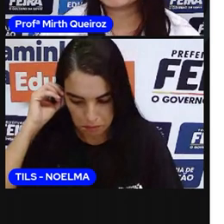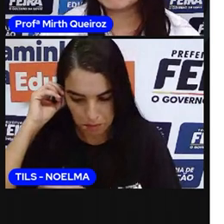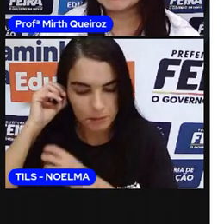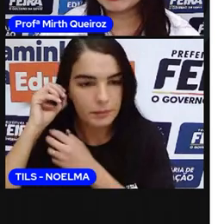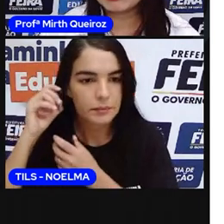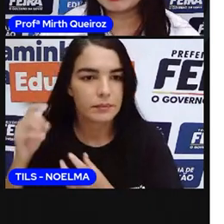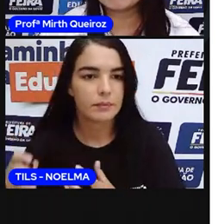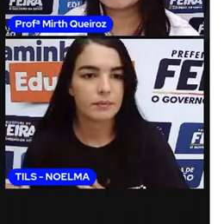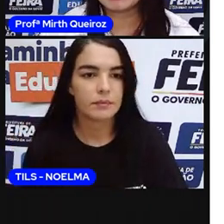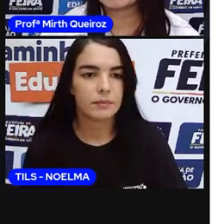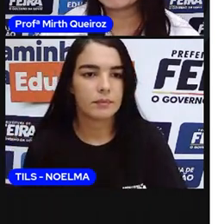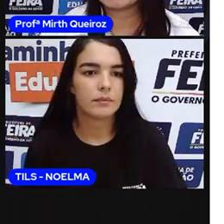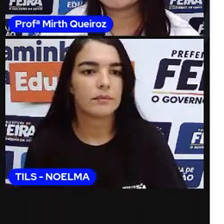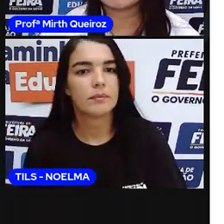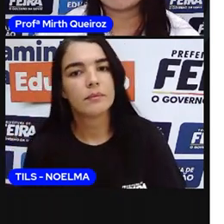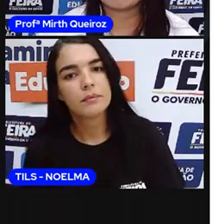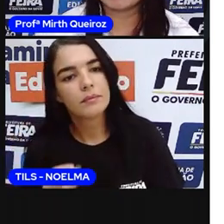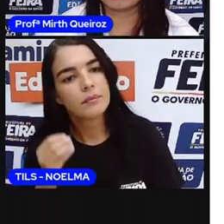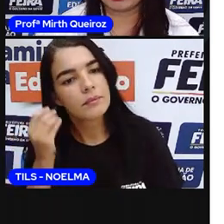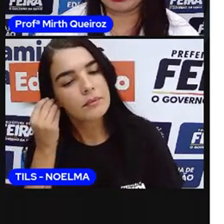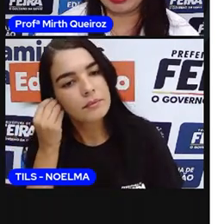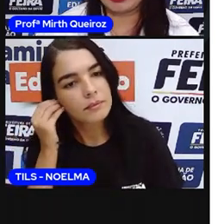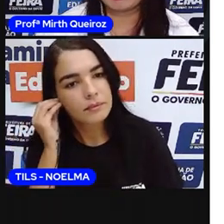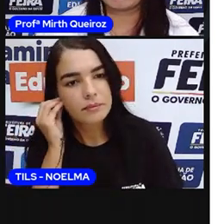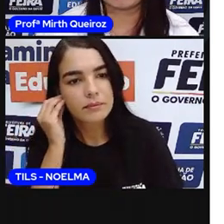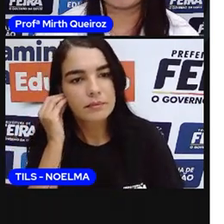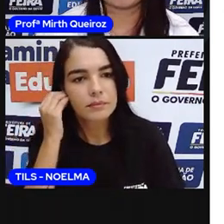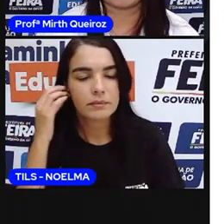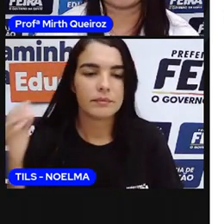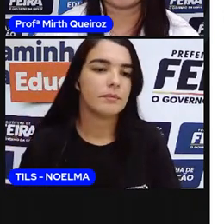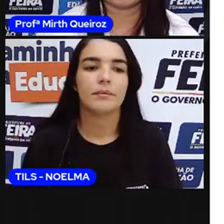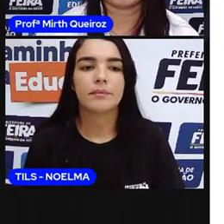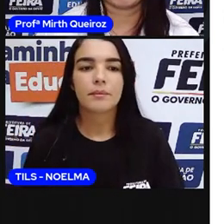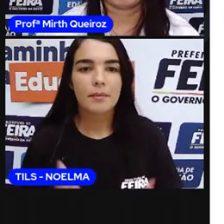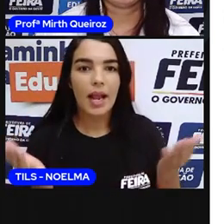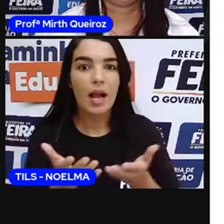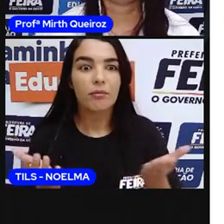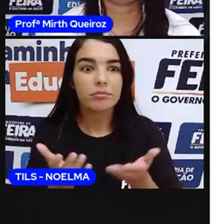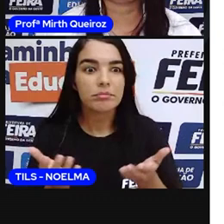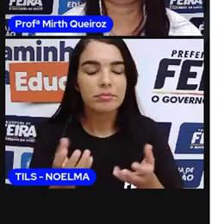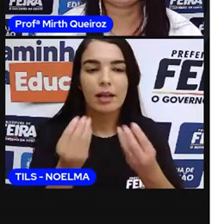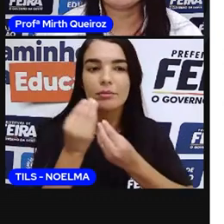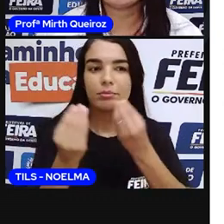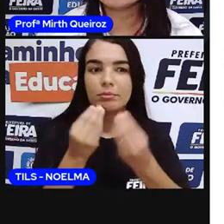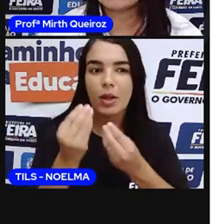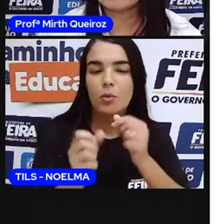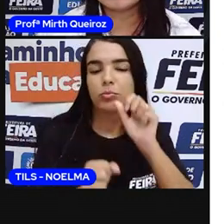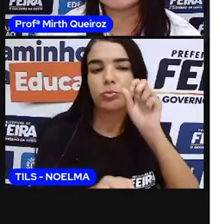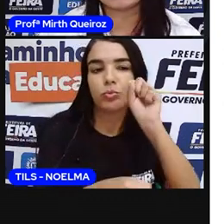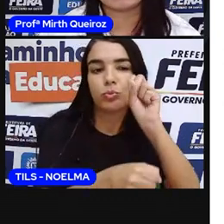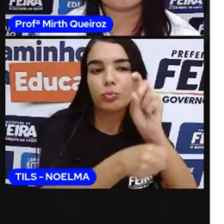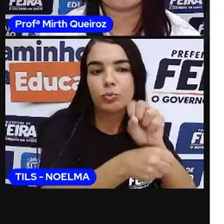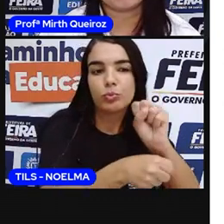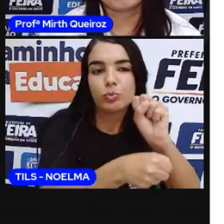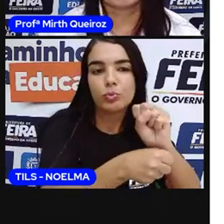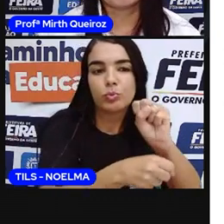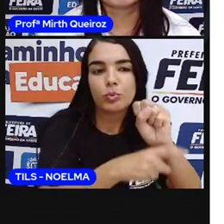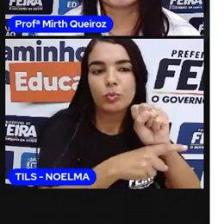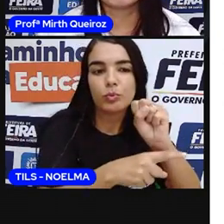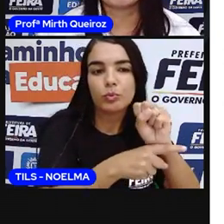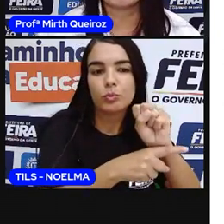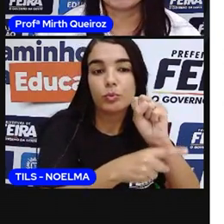Explorando substantivos e artigos através do texto. O que é um substantivo?